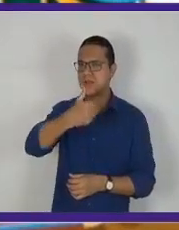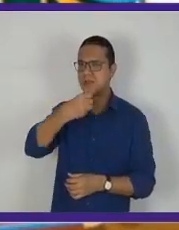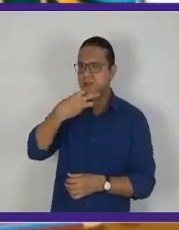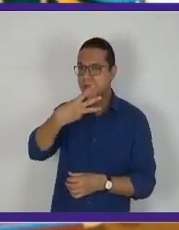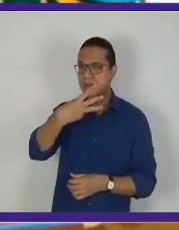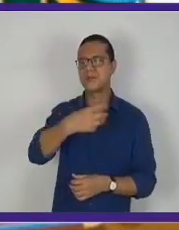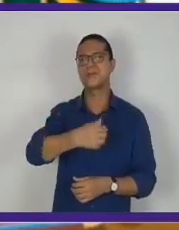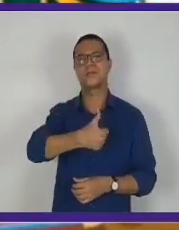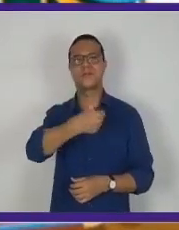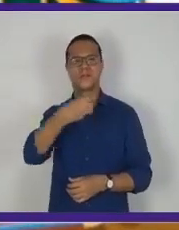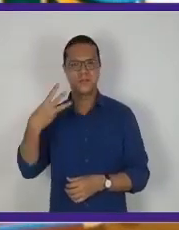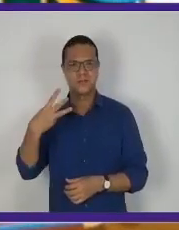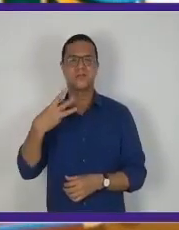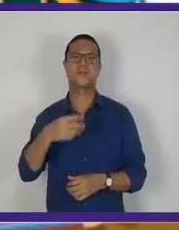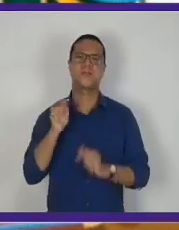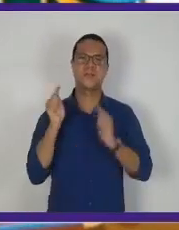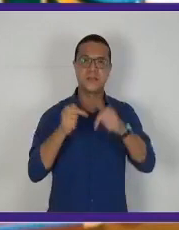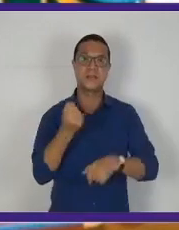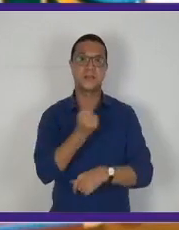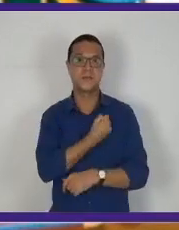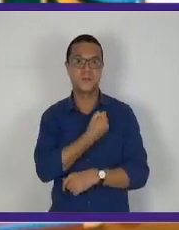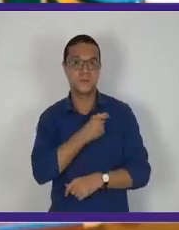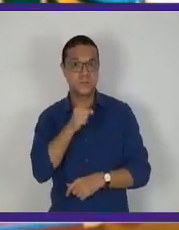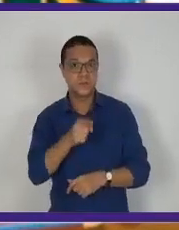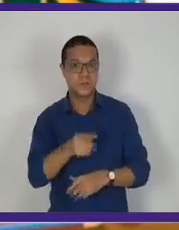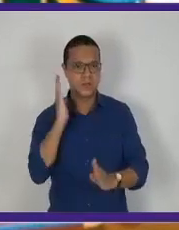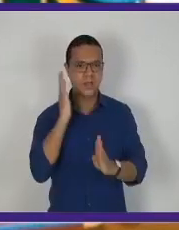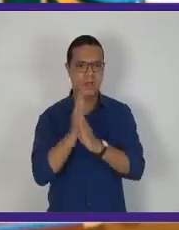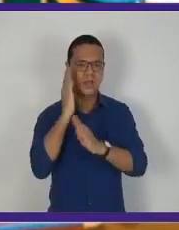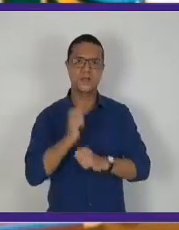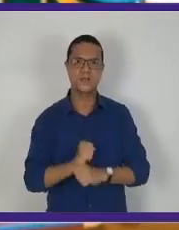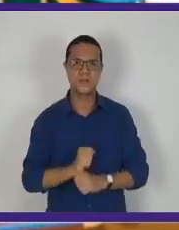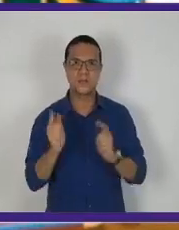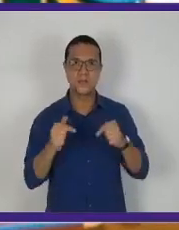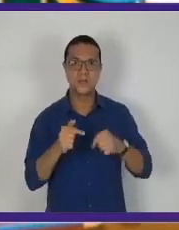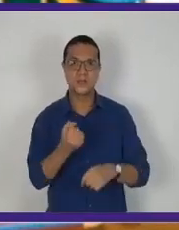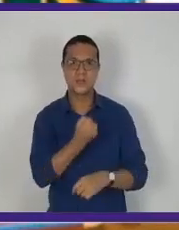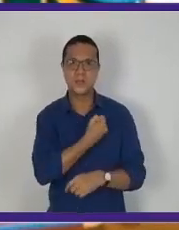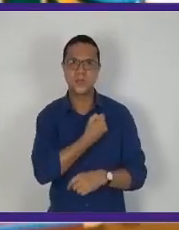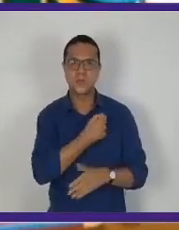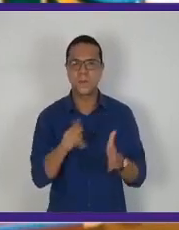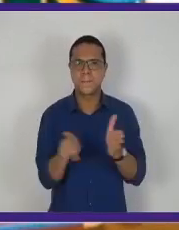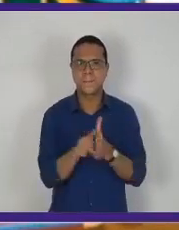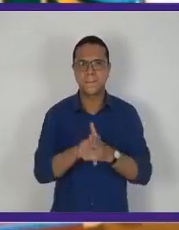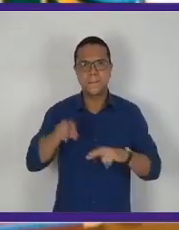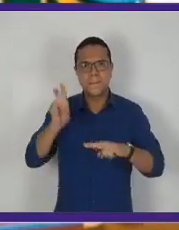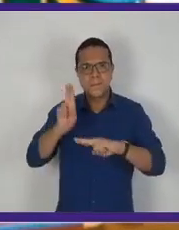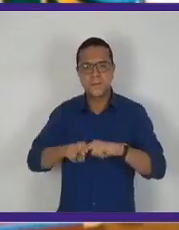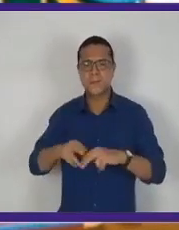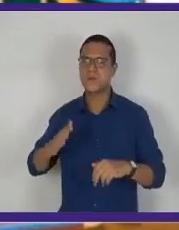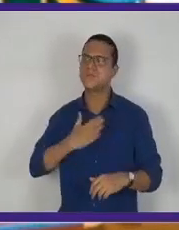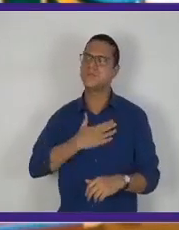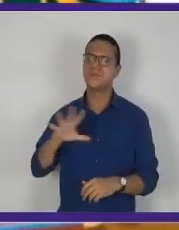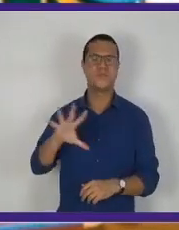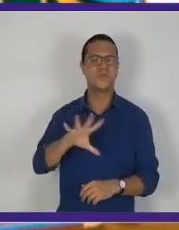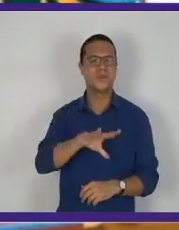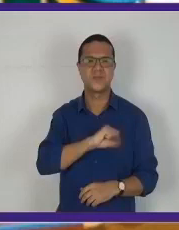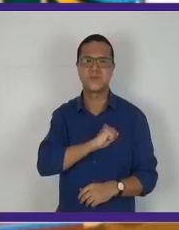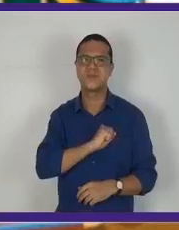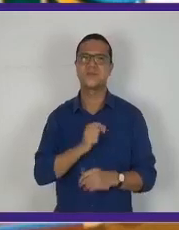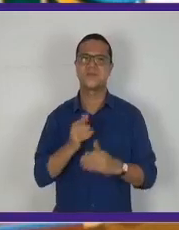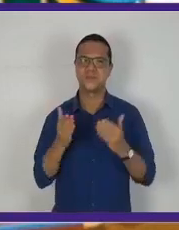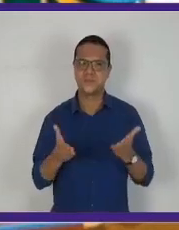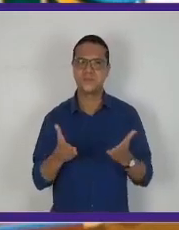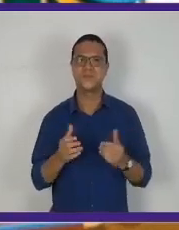13. Esse foi o número que você descobriu. Esse é o número da cadeirinha que os meus